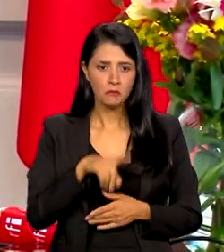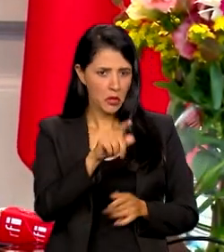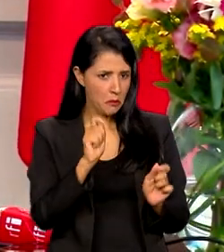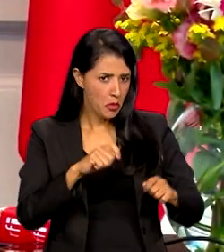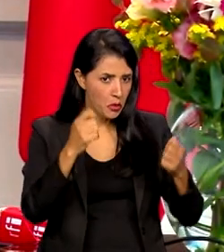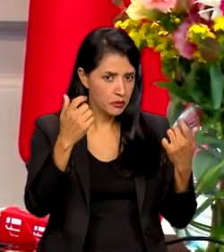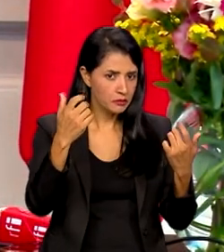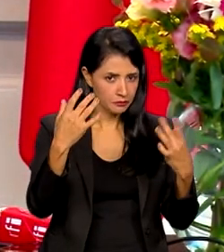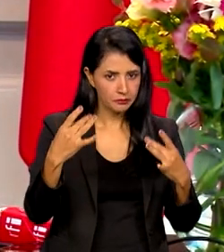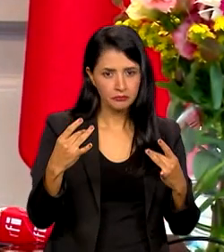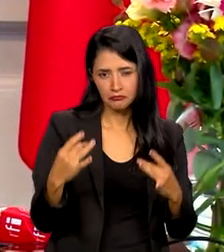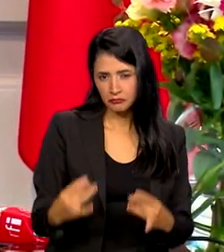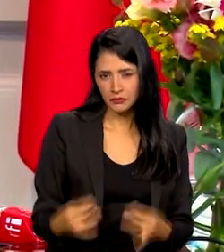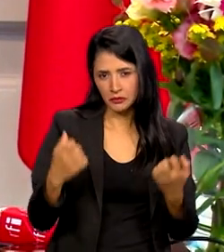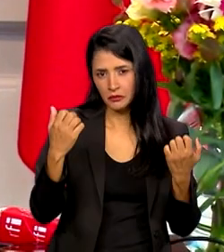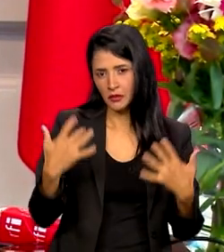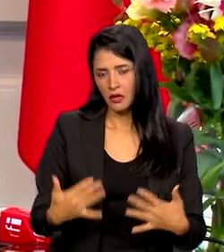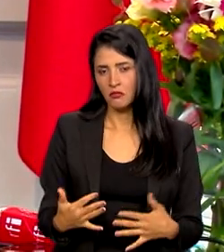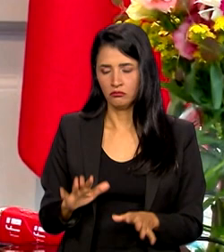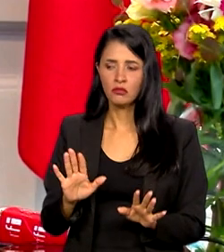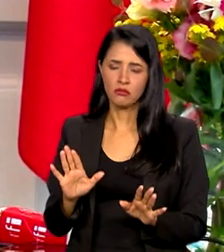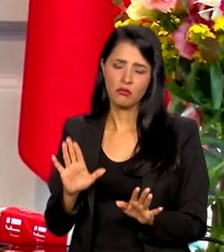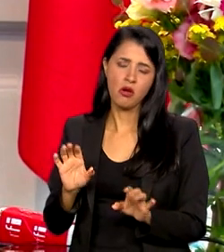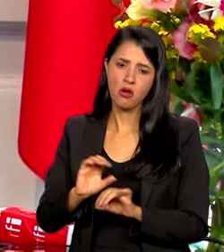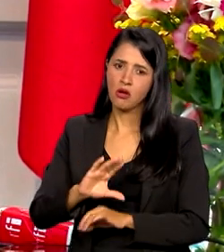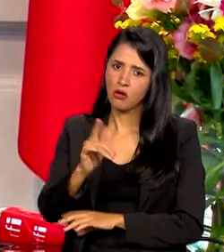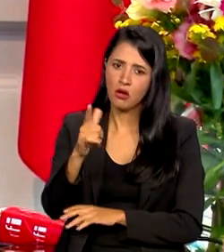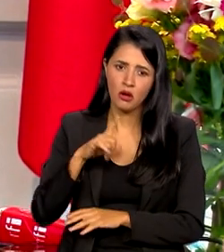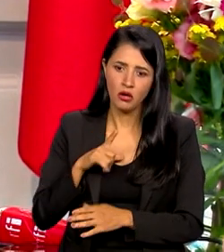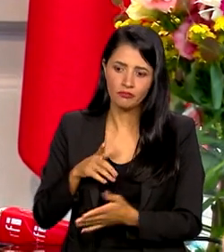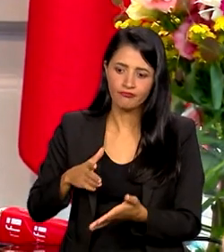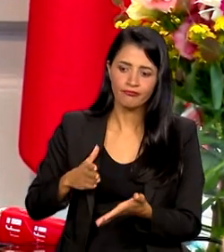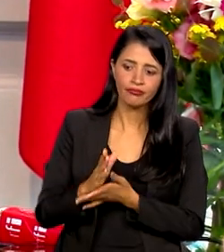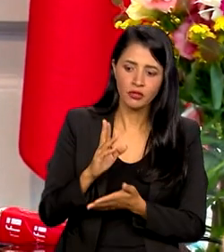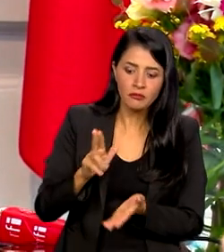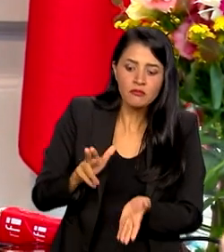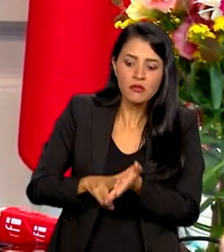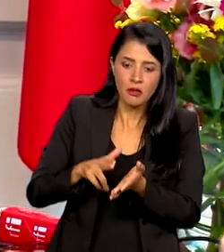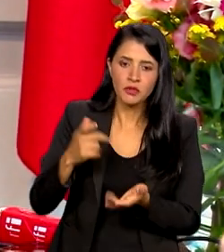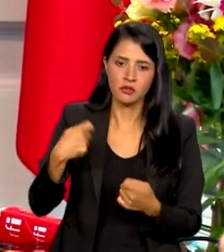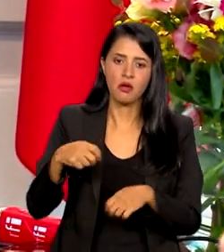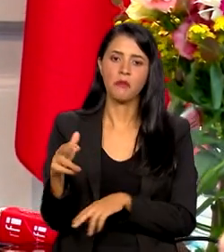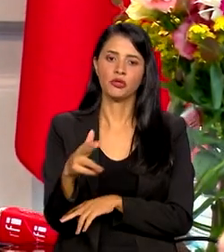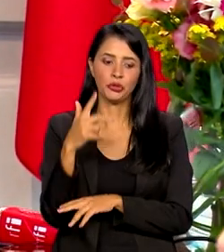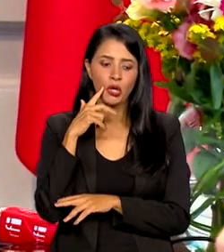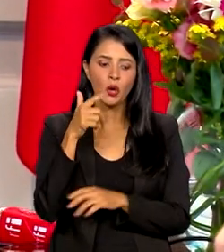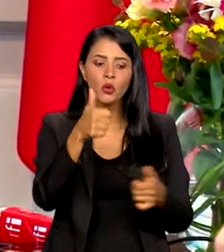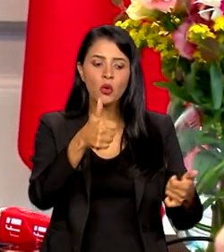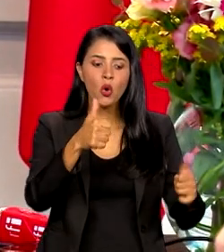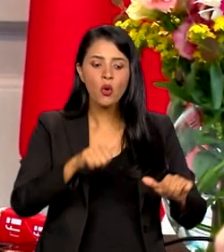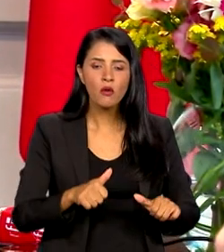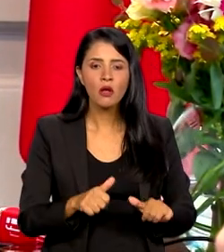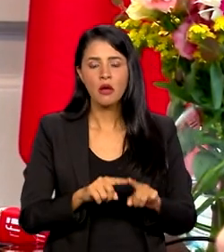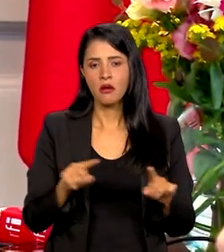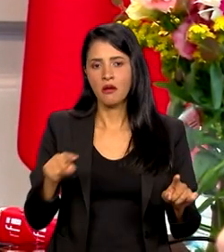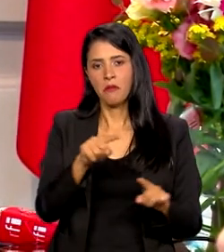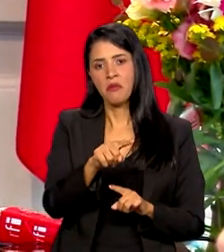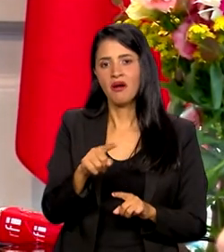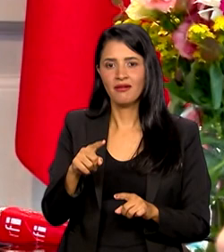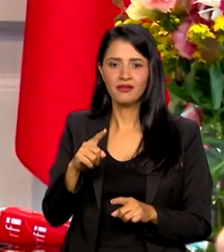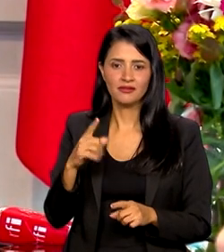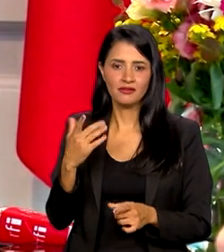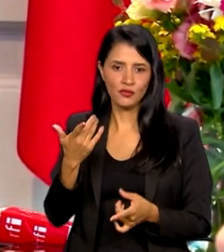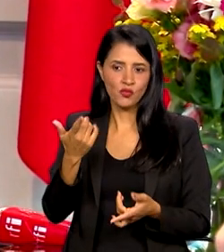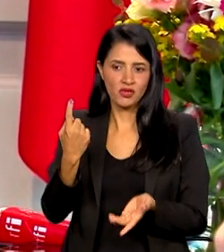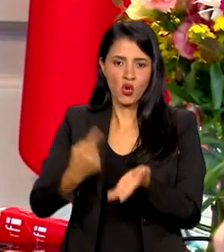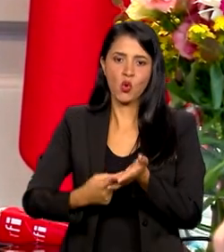como... É claro que passará pela validação, tanto das embaixadas, mas o processo vai desburocratizar e vai